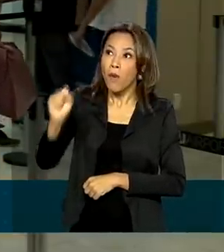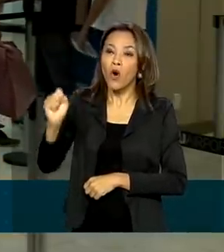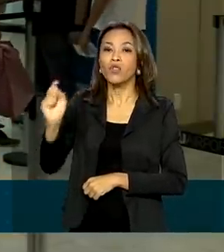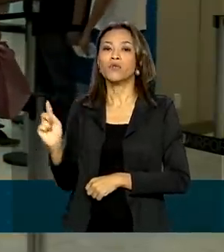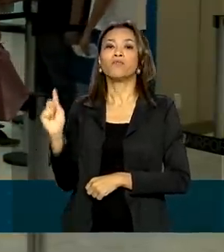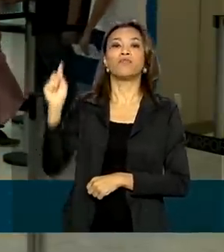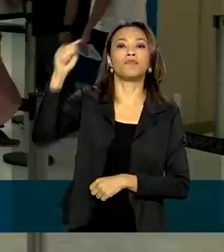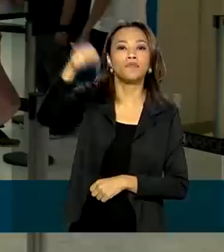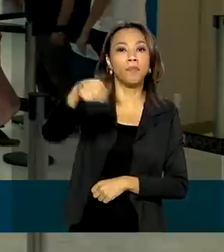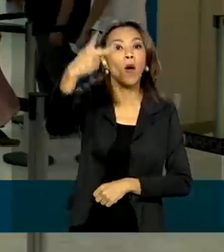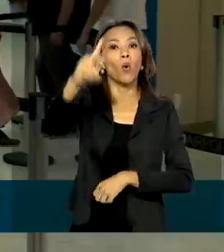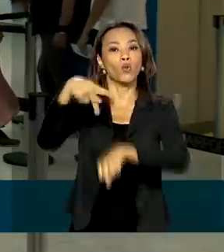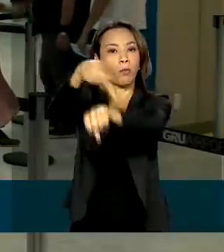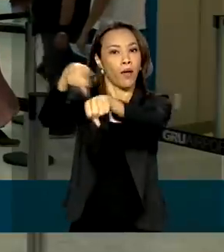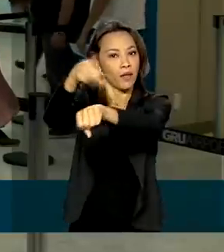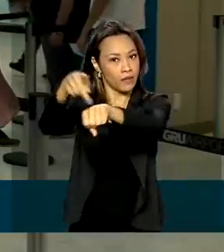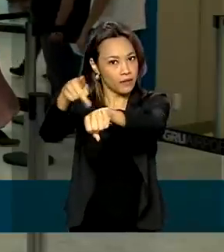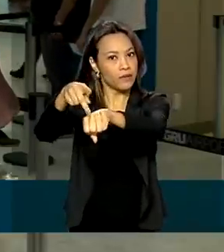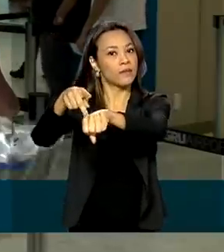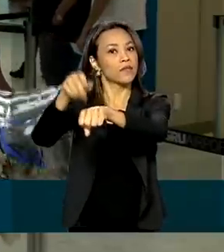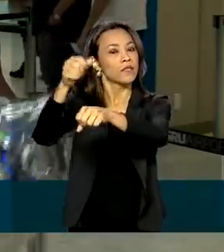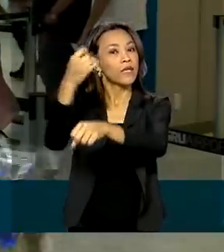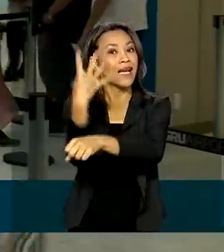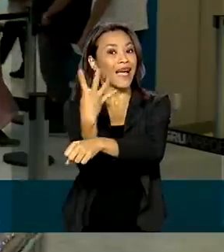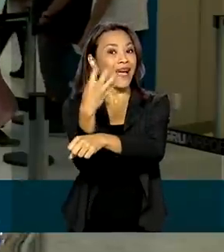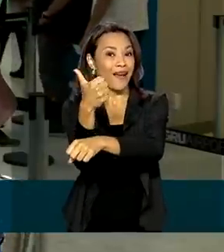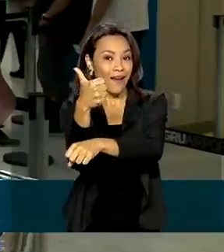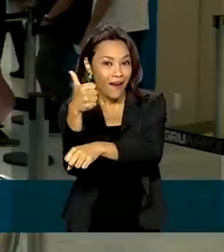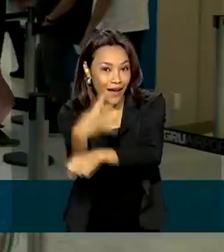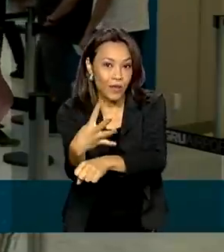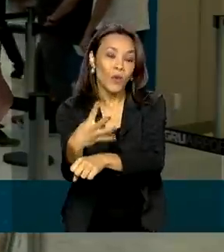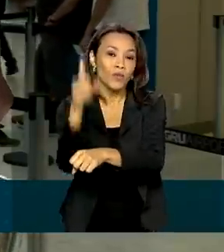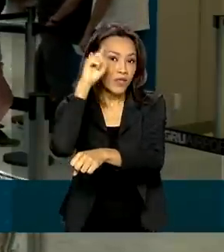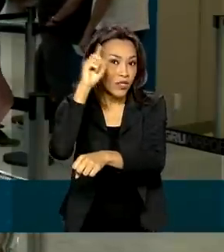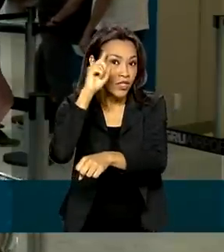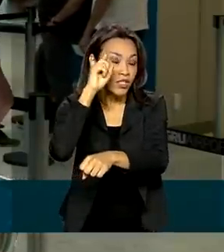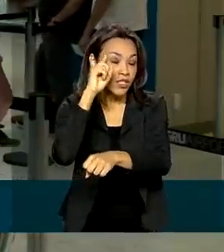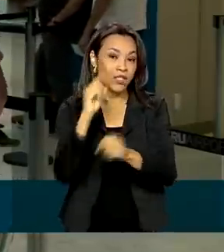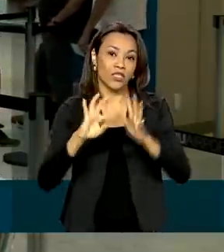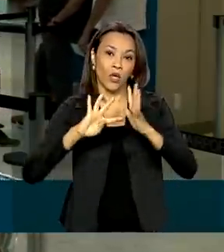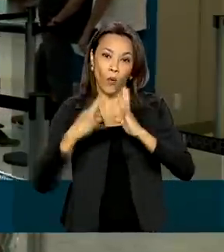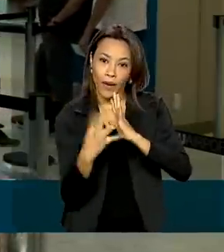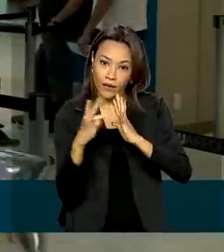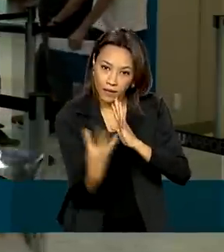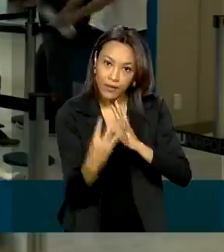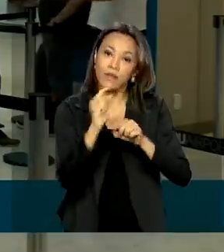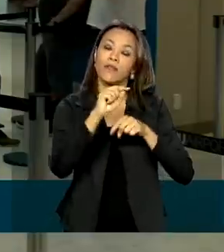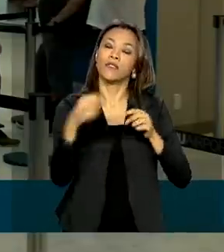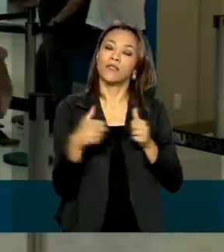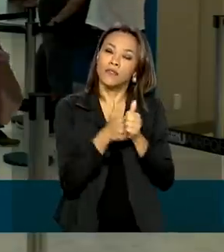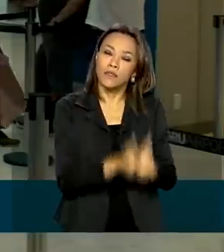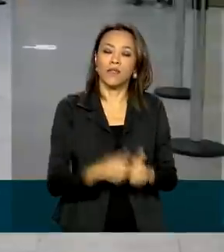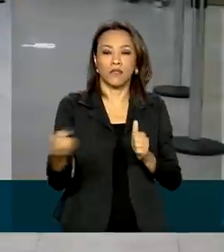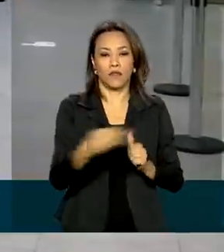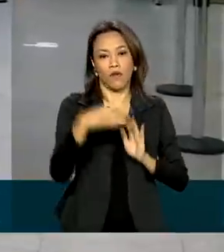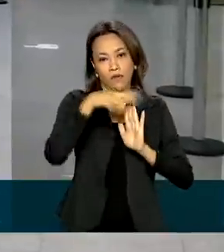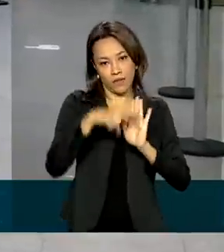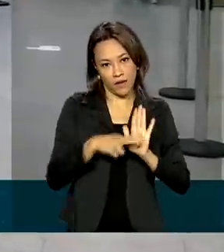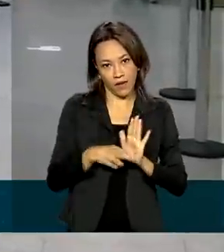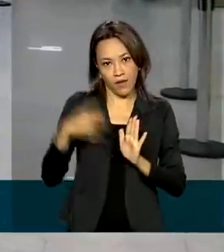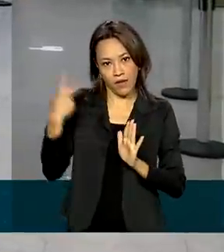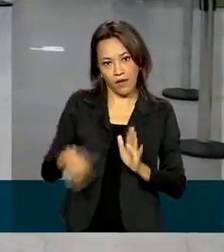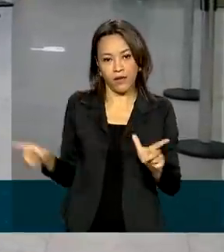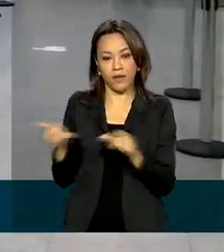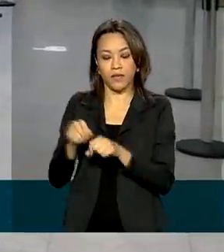outro país, desde que cumpram a quarentena de 14 dias na chegada e sigam as novas regras da Anvisa. Luiz